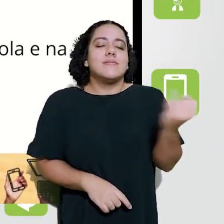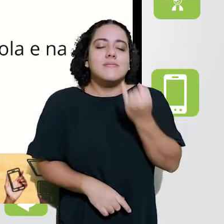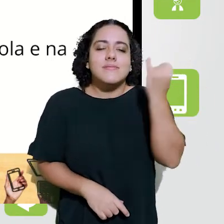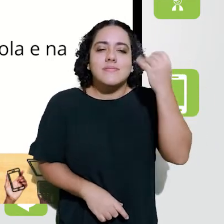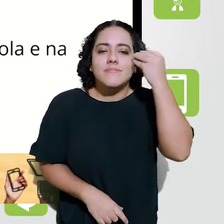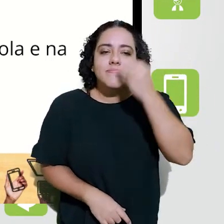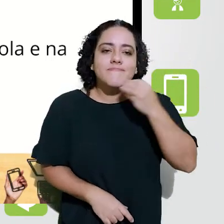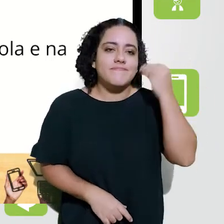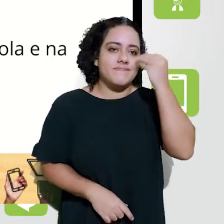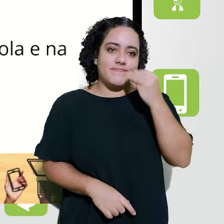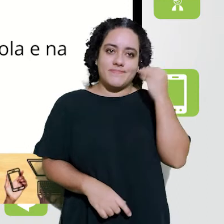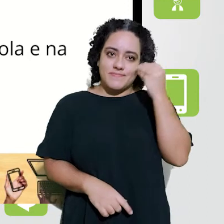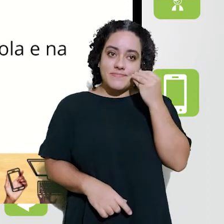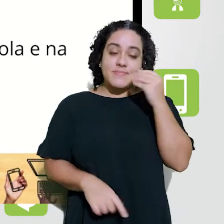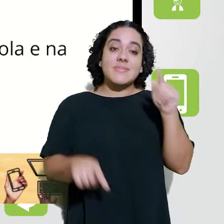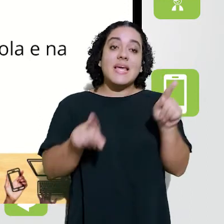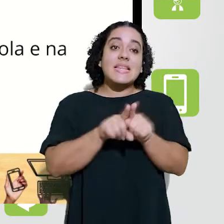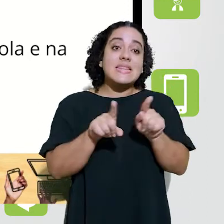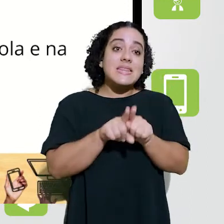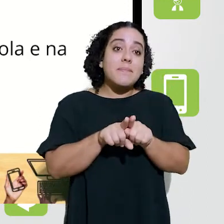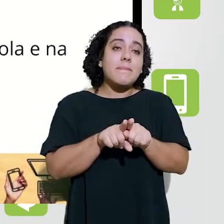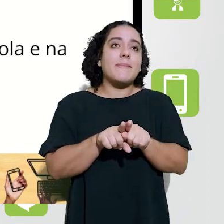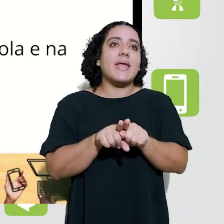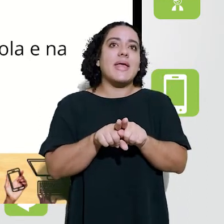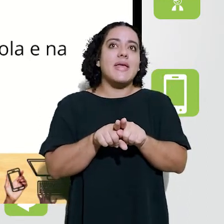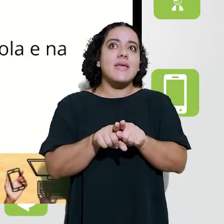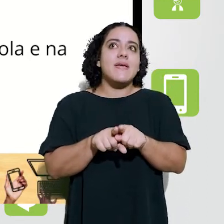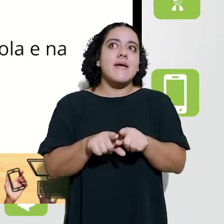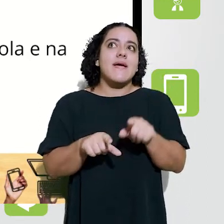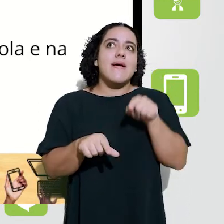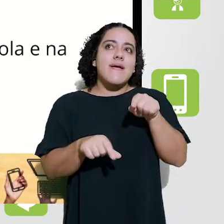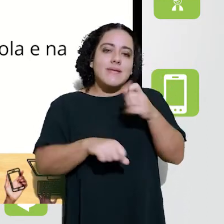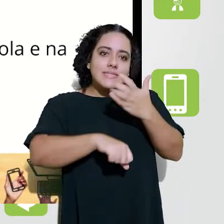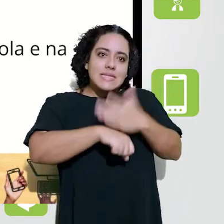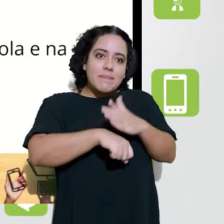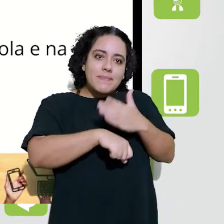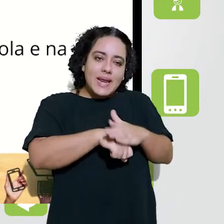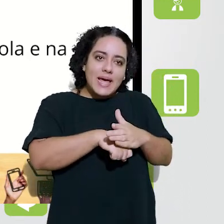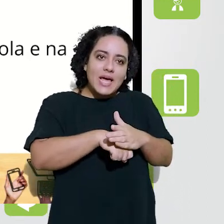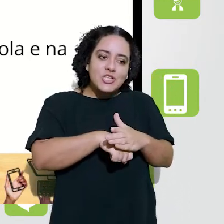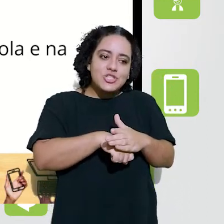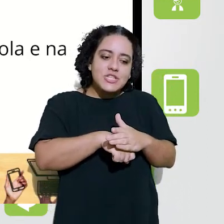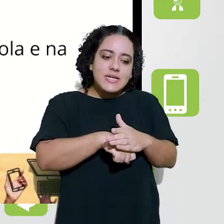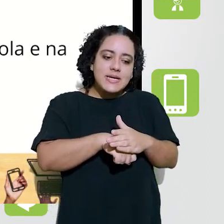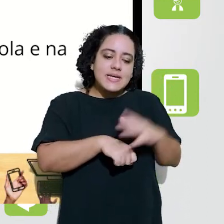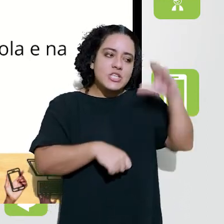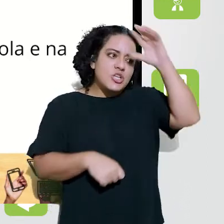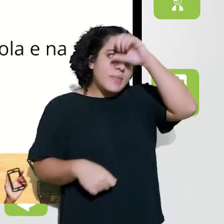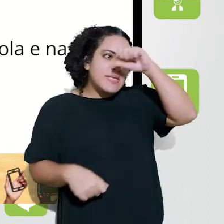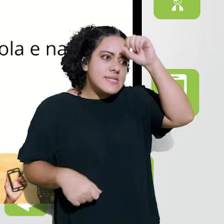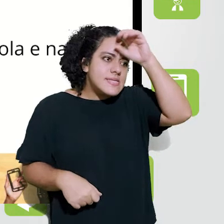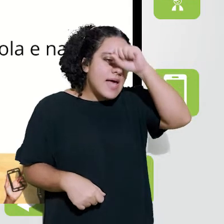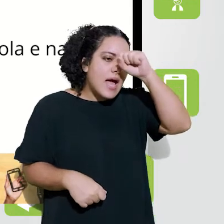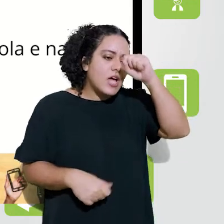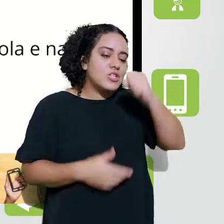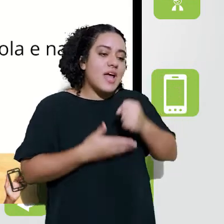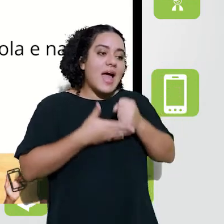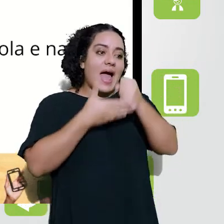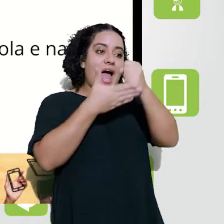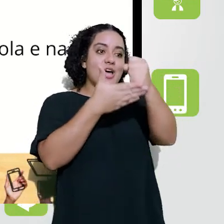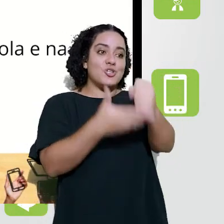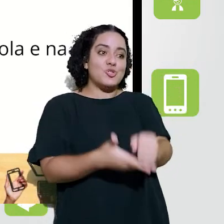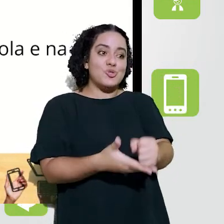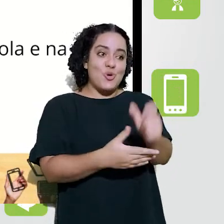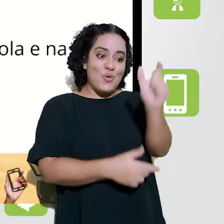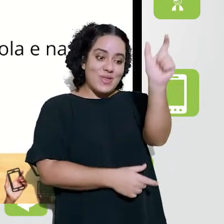ela seja uma experiência de importância para aquele sujeito, mas que ela também, que essa prática em si